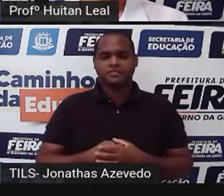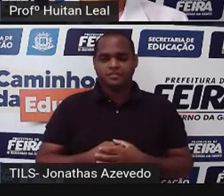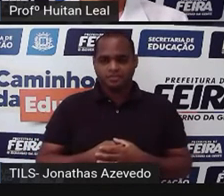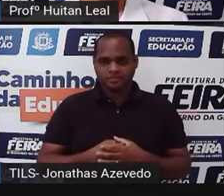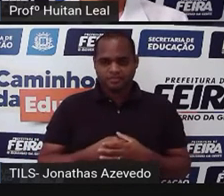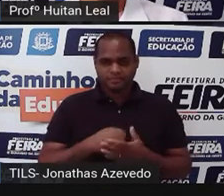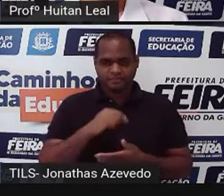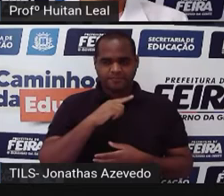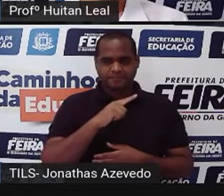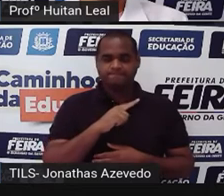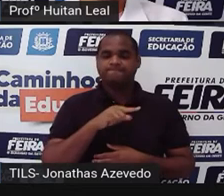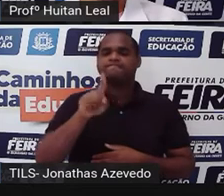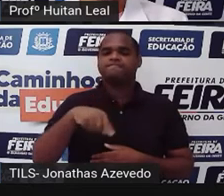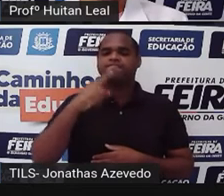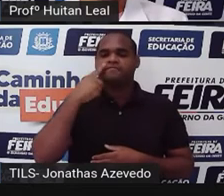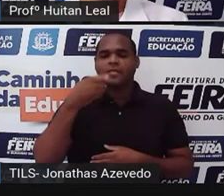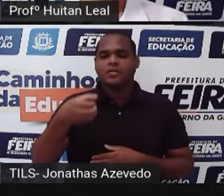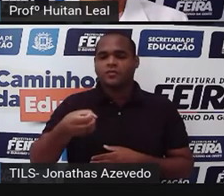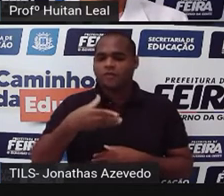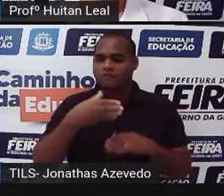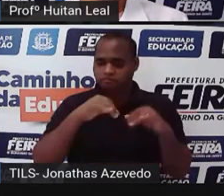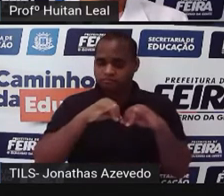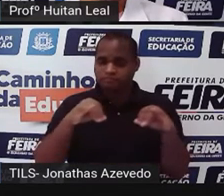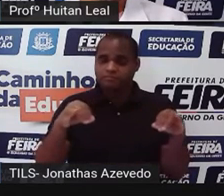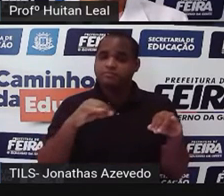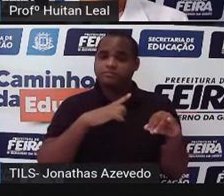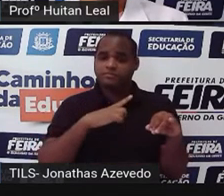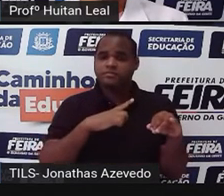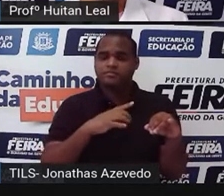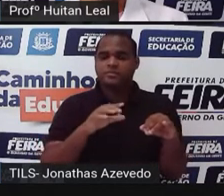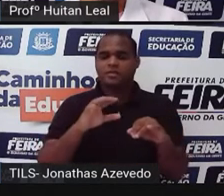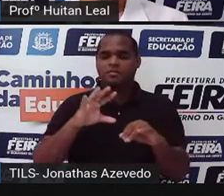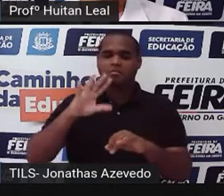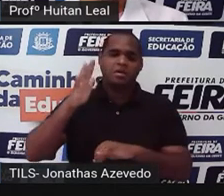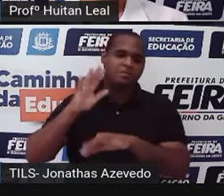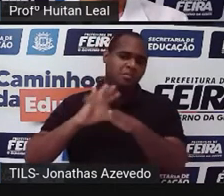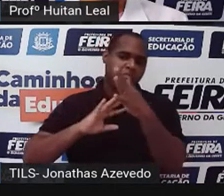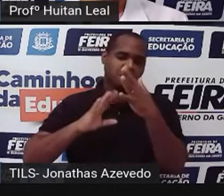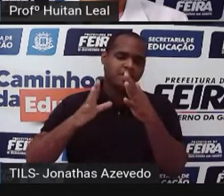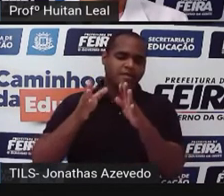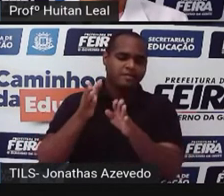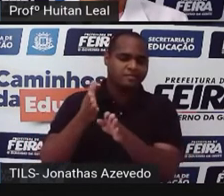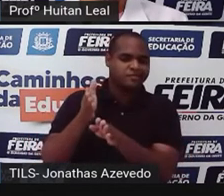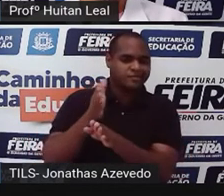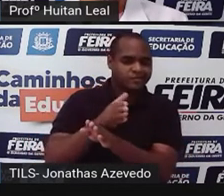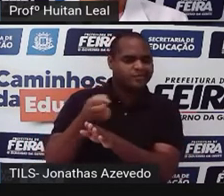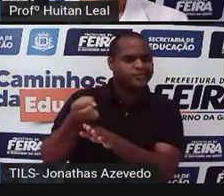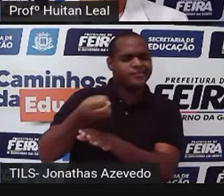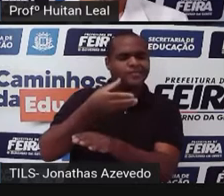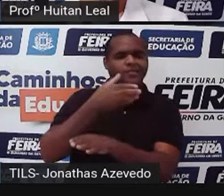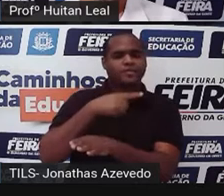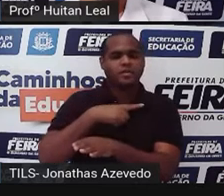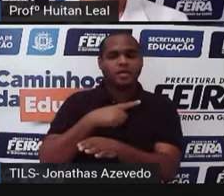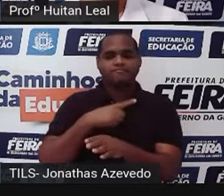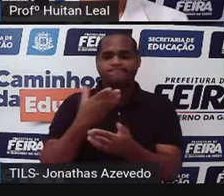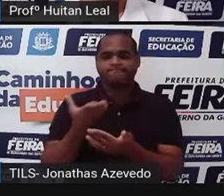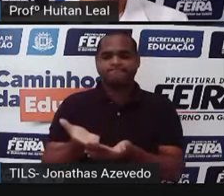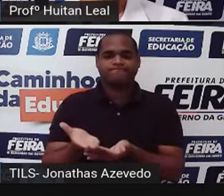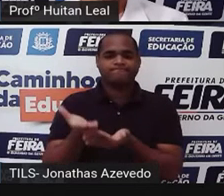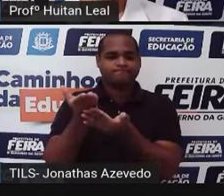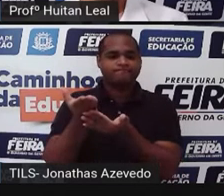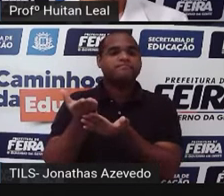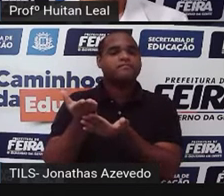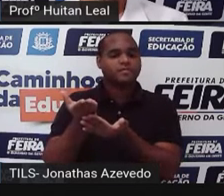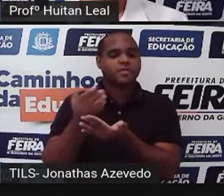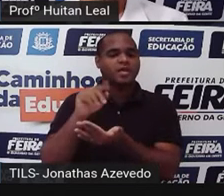A notícia tem que ter informação nova, não é isso? Acontecimentos recentes e relevantes, retórica